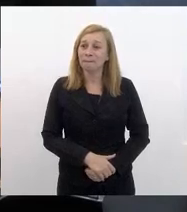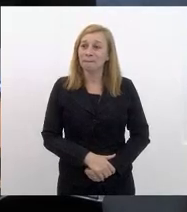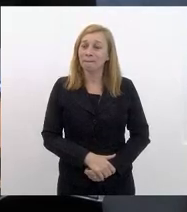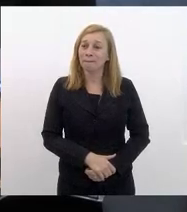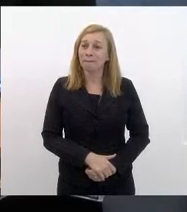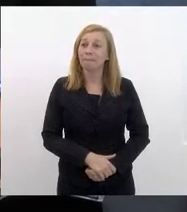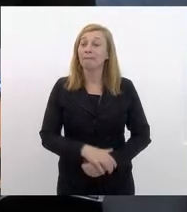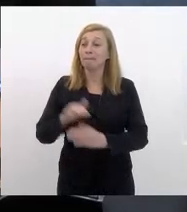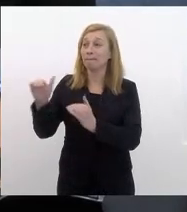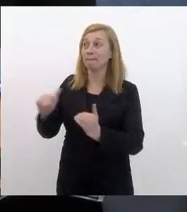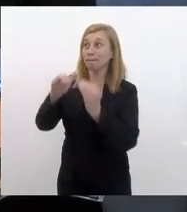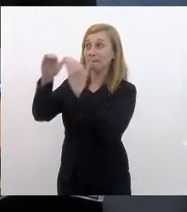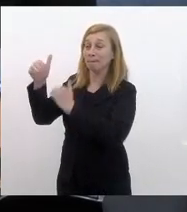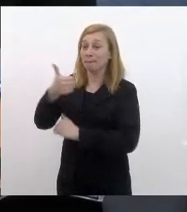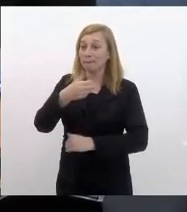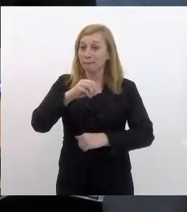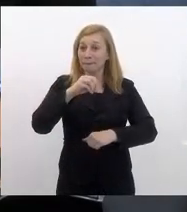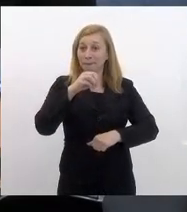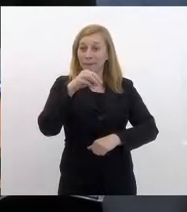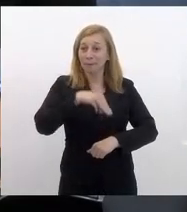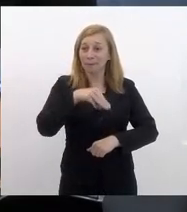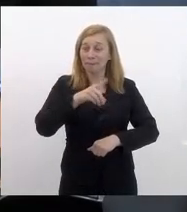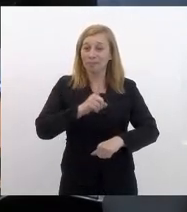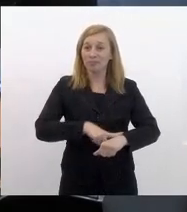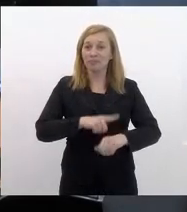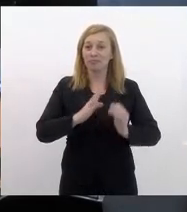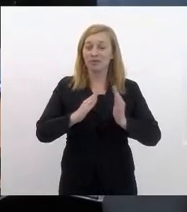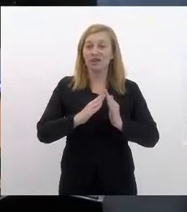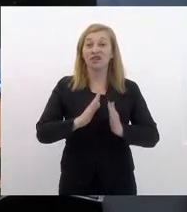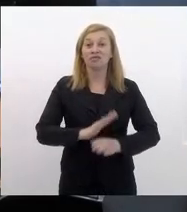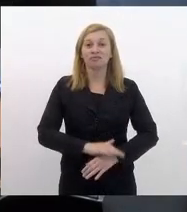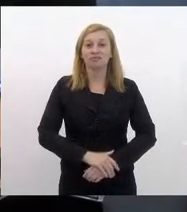vossa excelência dispõe de 10 minutos no tempo regimental